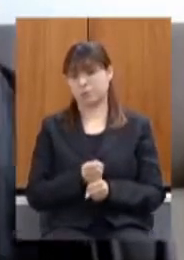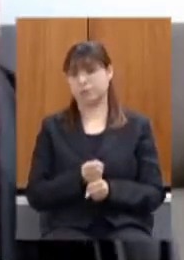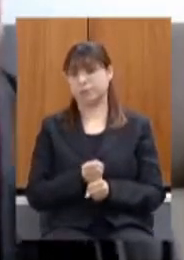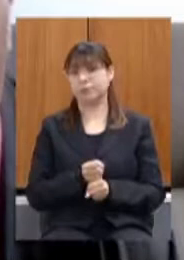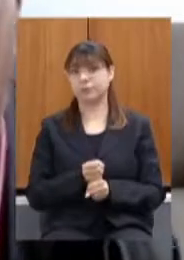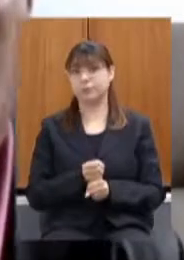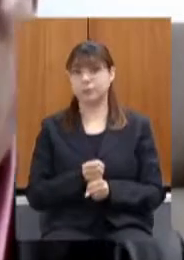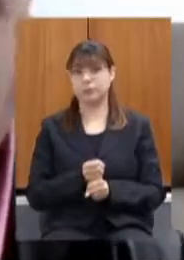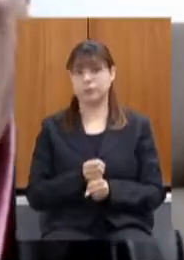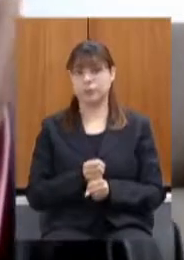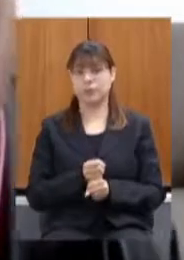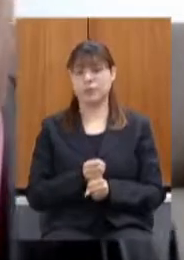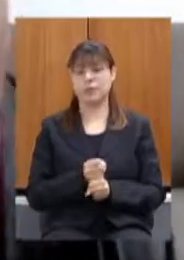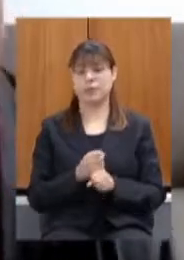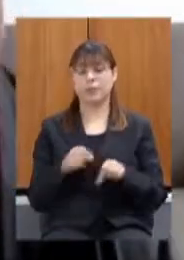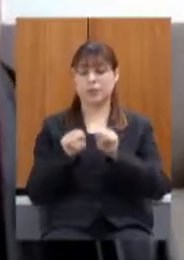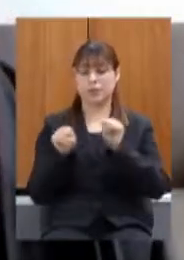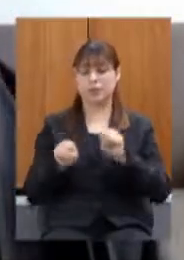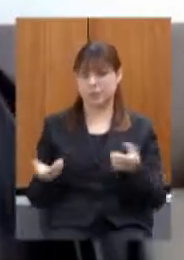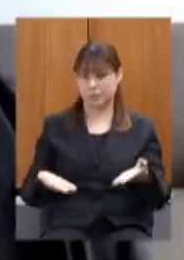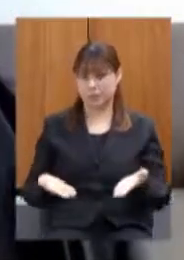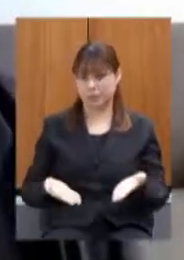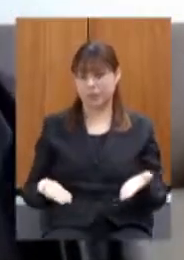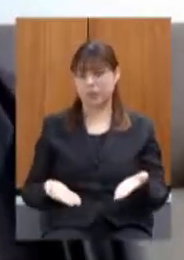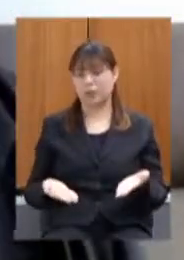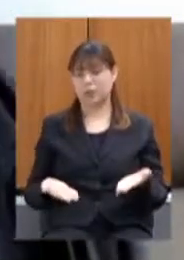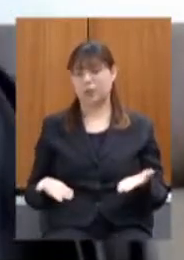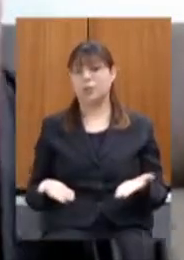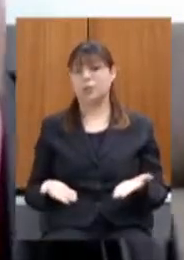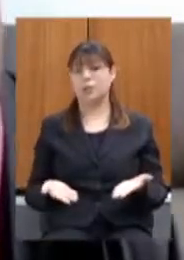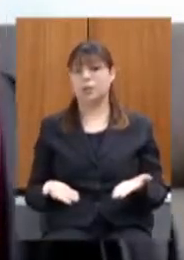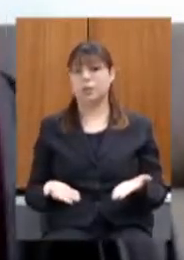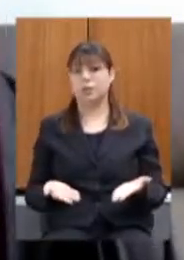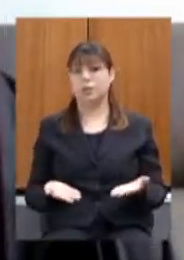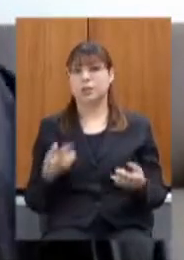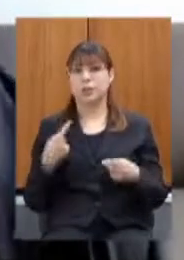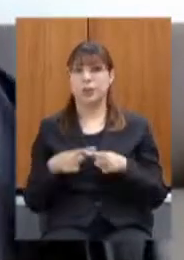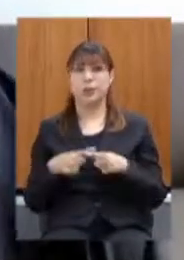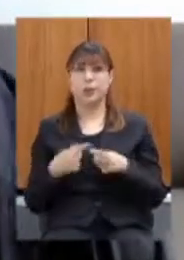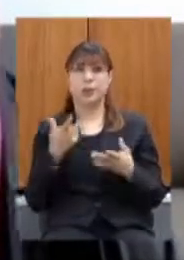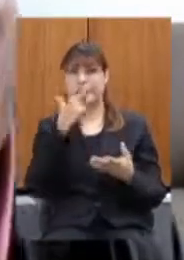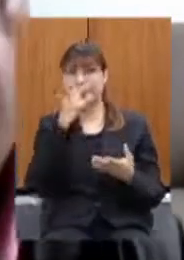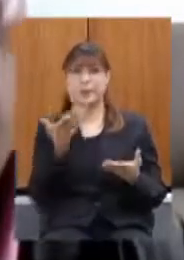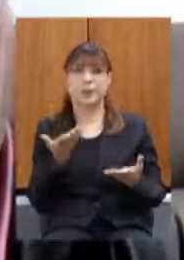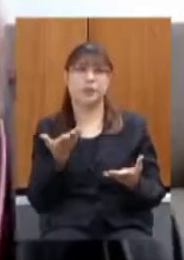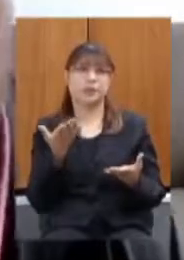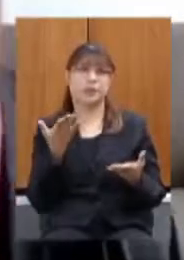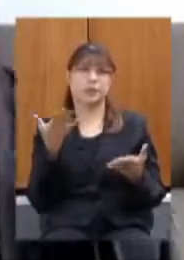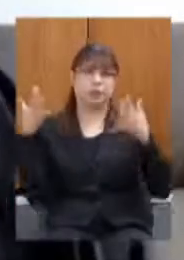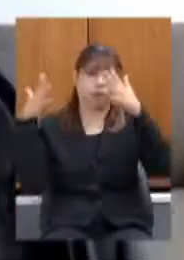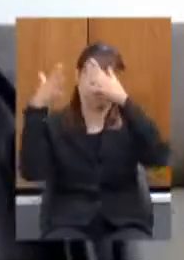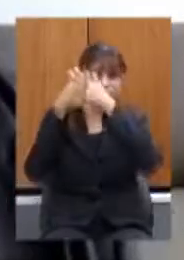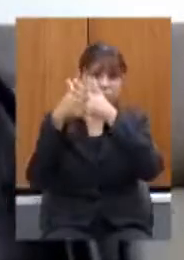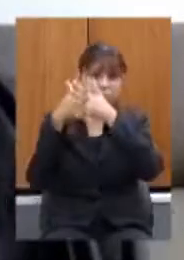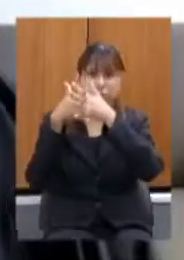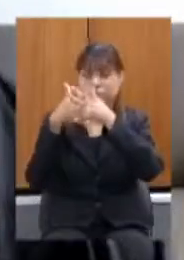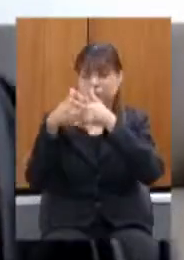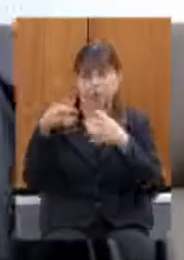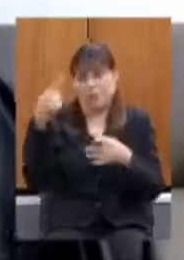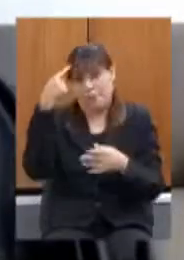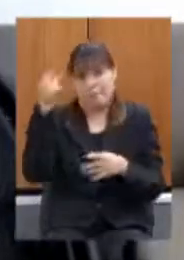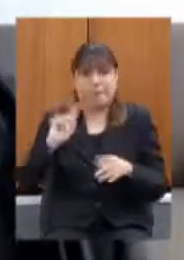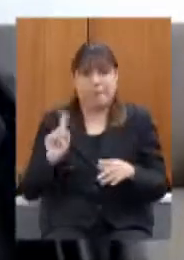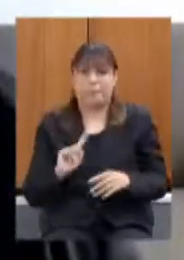o sistema atual que não é acionado é porque ficou com esse essa trava mental de que tem trava